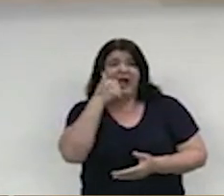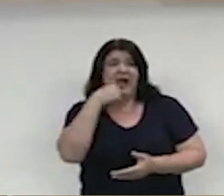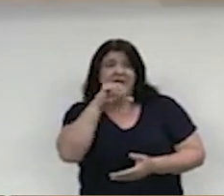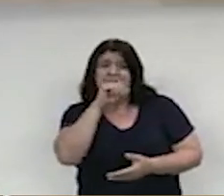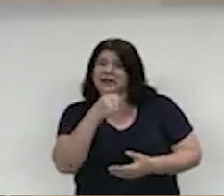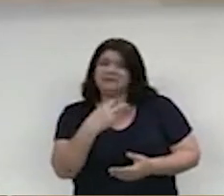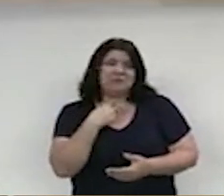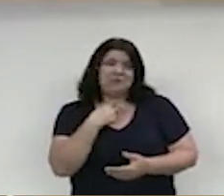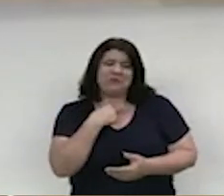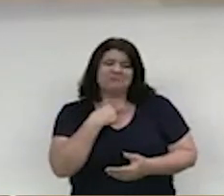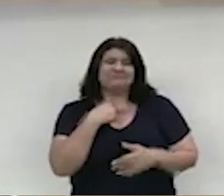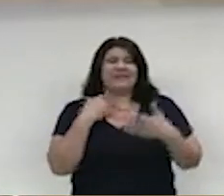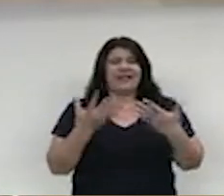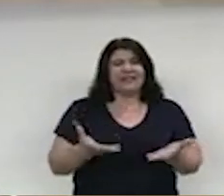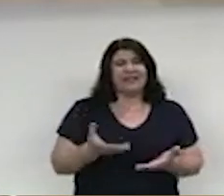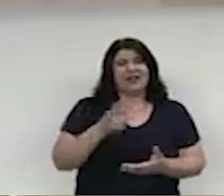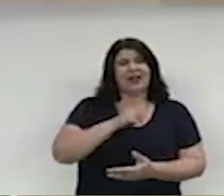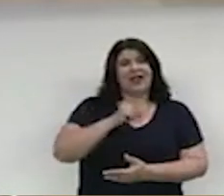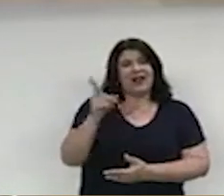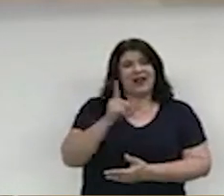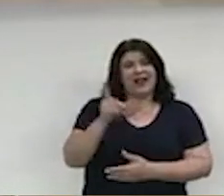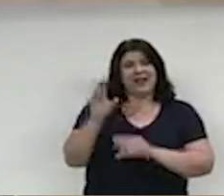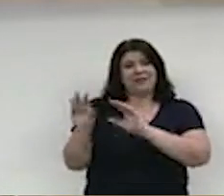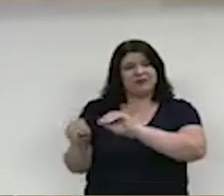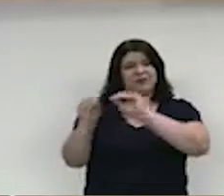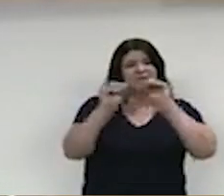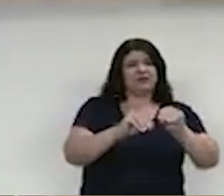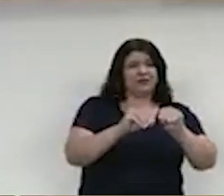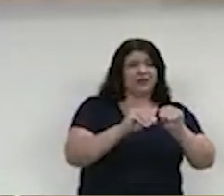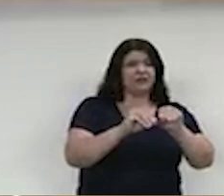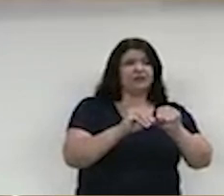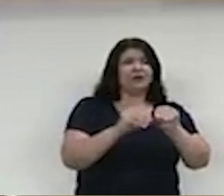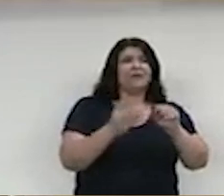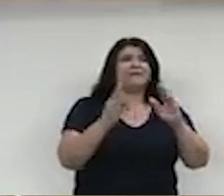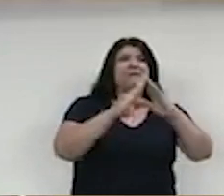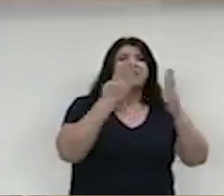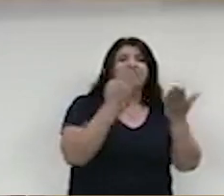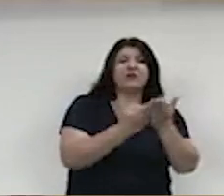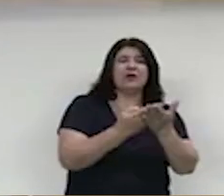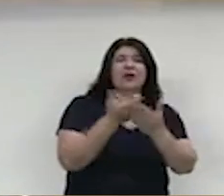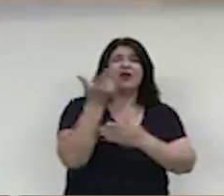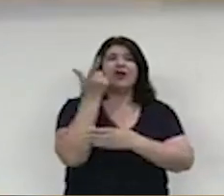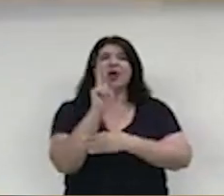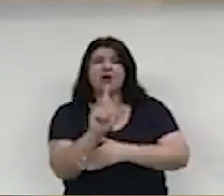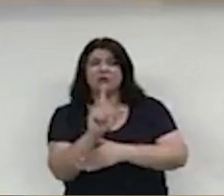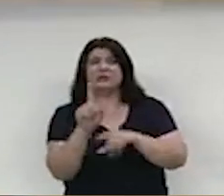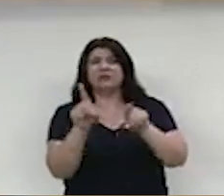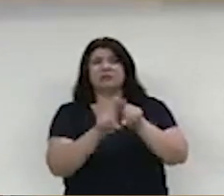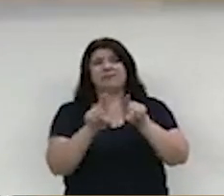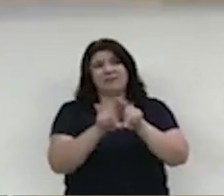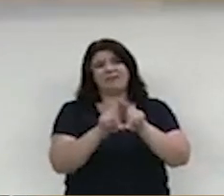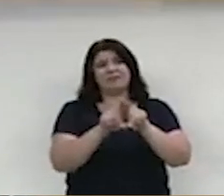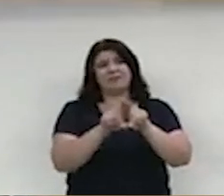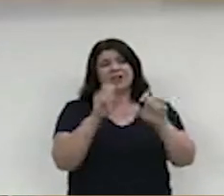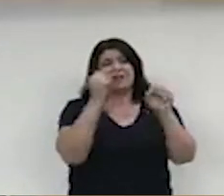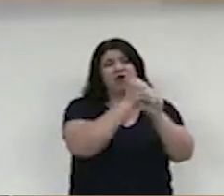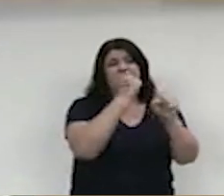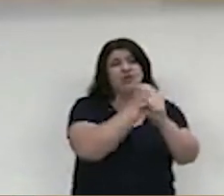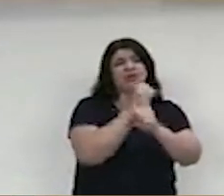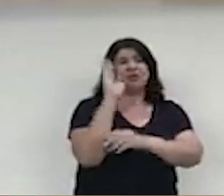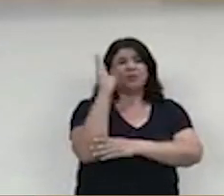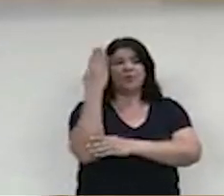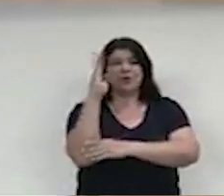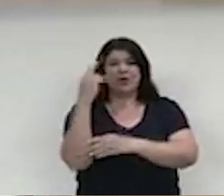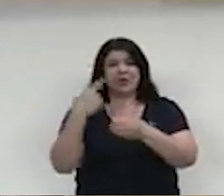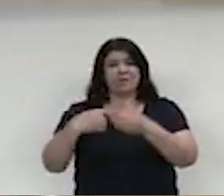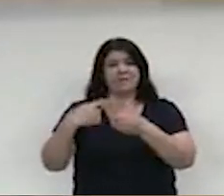do antigo primário no colégio Matilde, foi transferido para a escola, para a nova escola construída no Boqueirão, na mesma